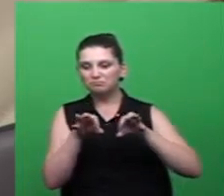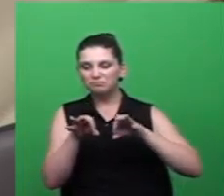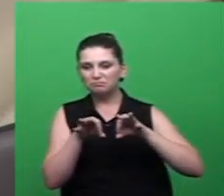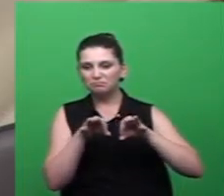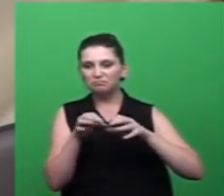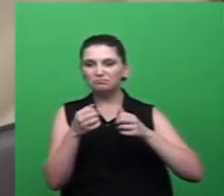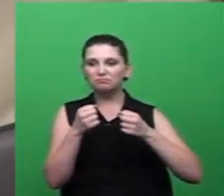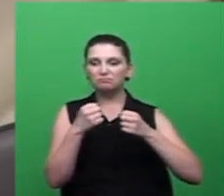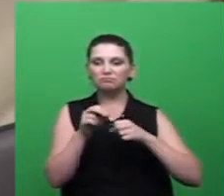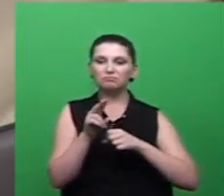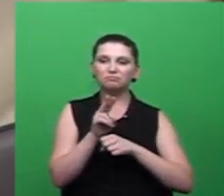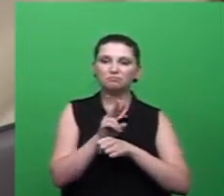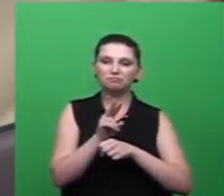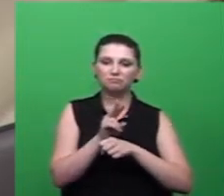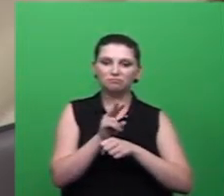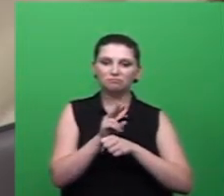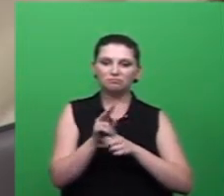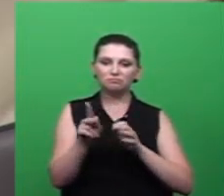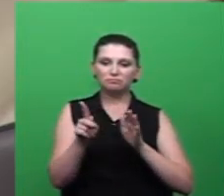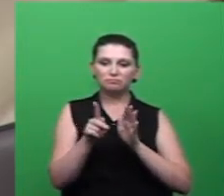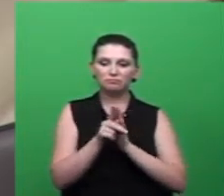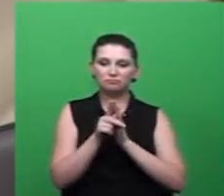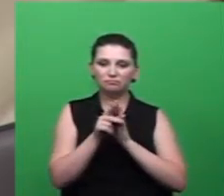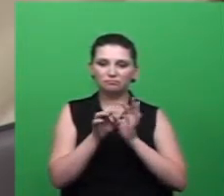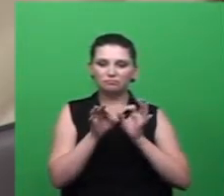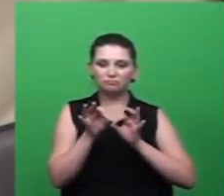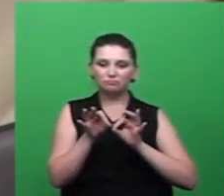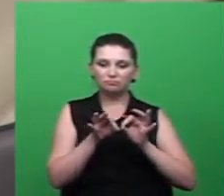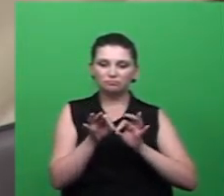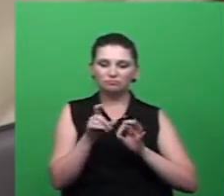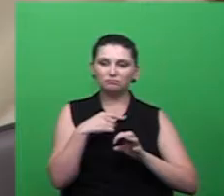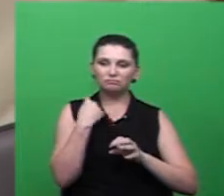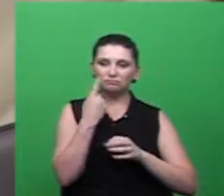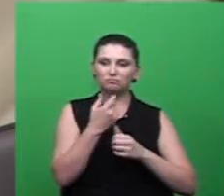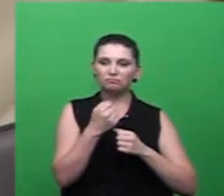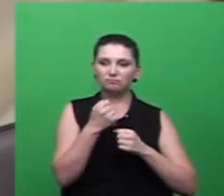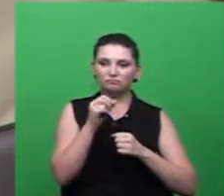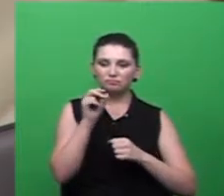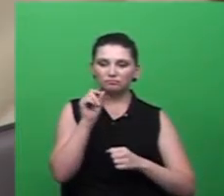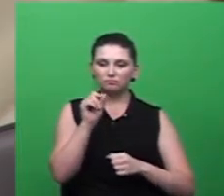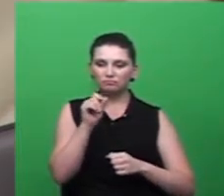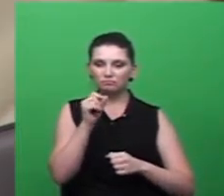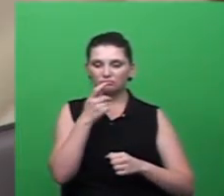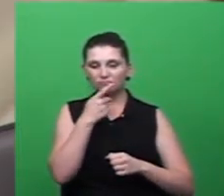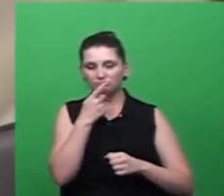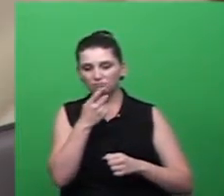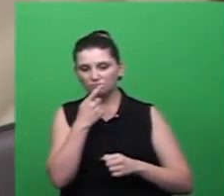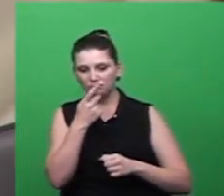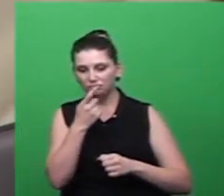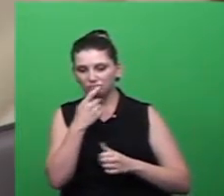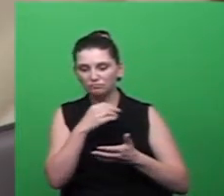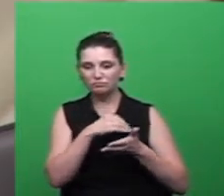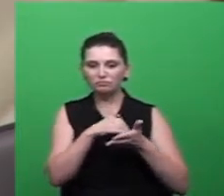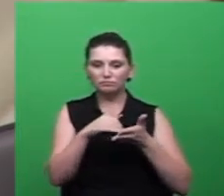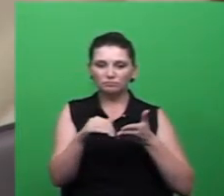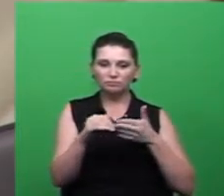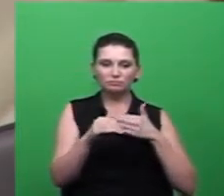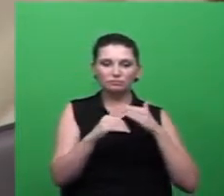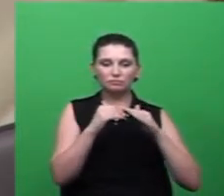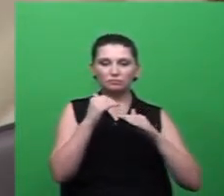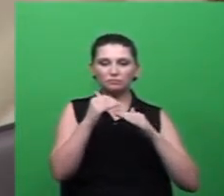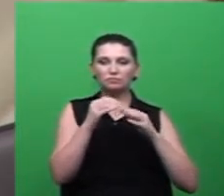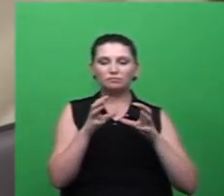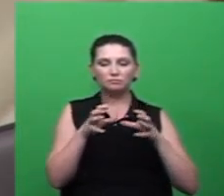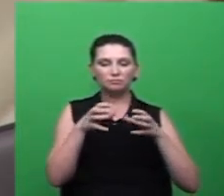o próprio sistema mas para isso a gente pode fazer o que? Falar com a secretaria de obras e ir em loco